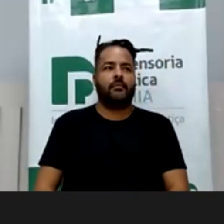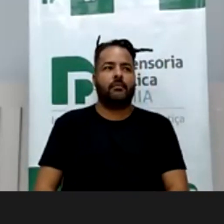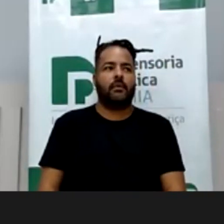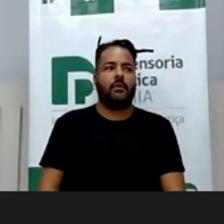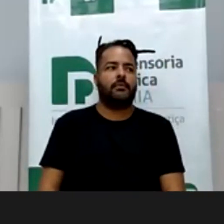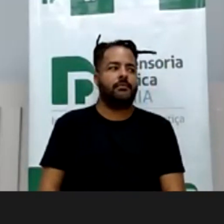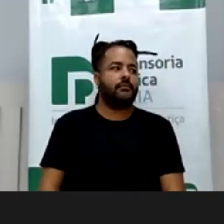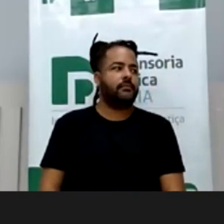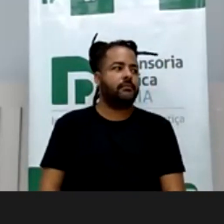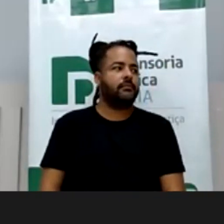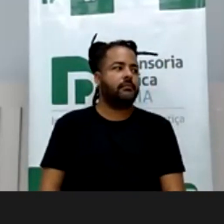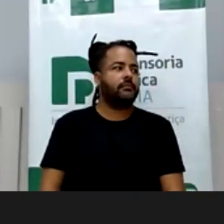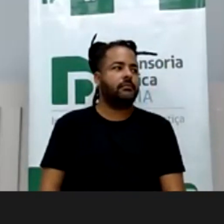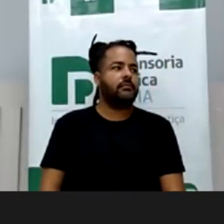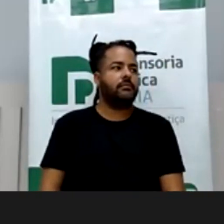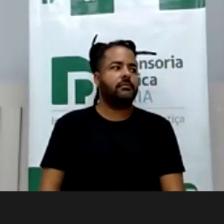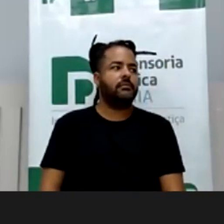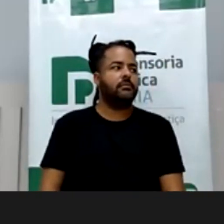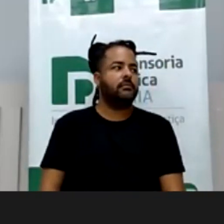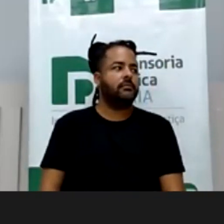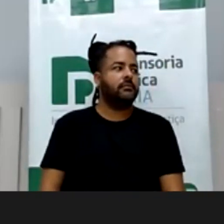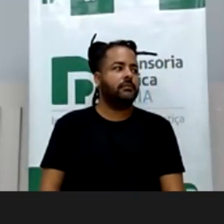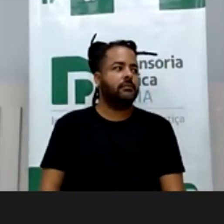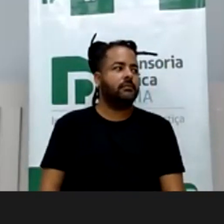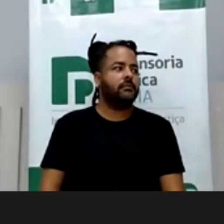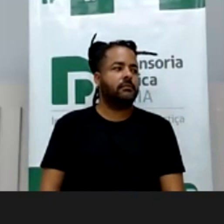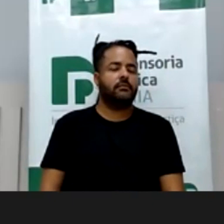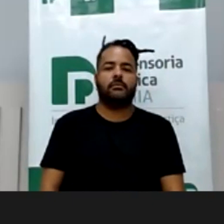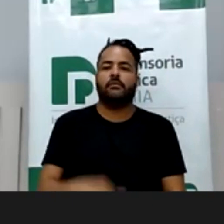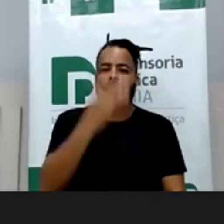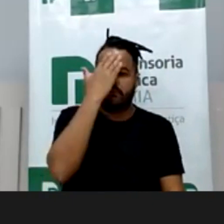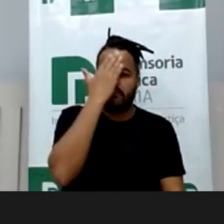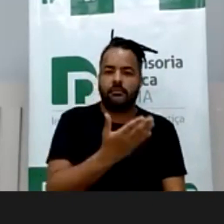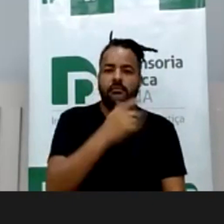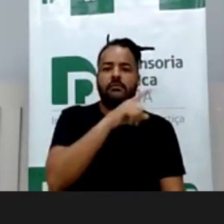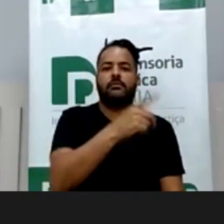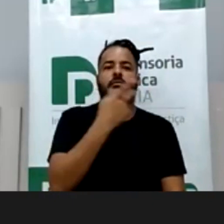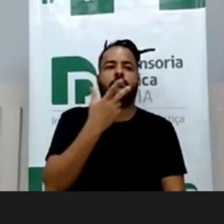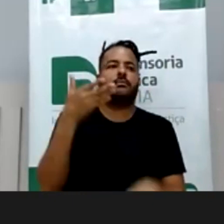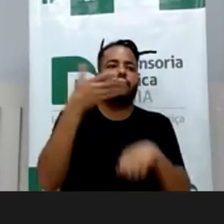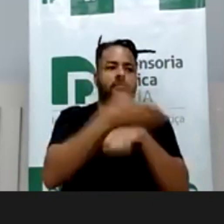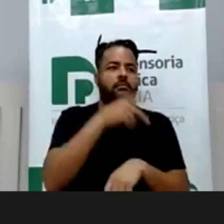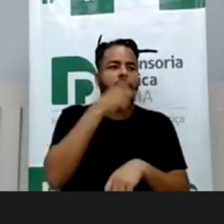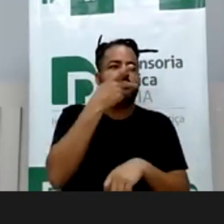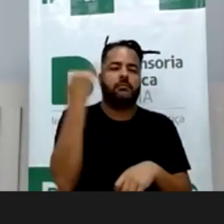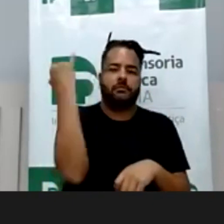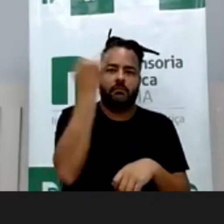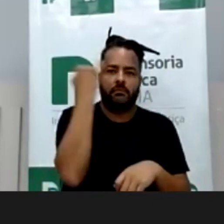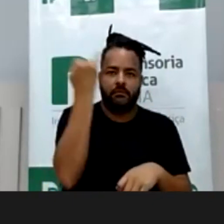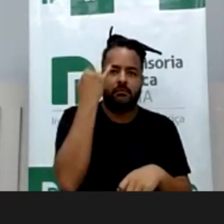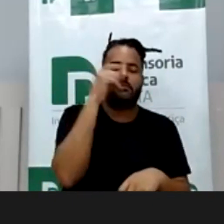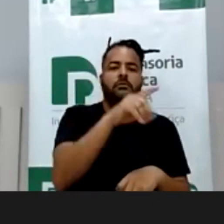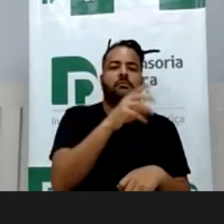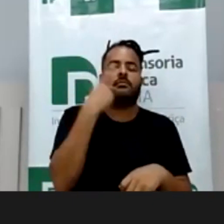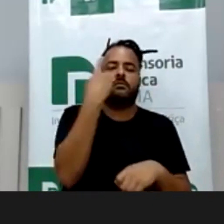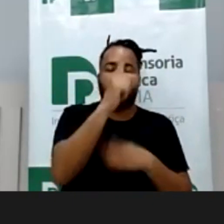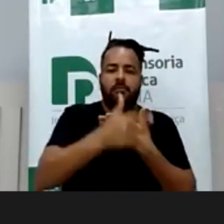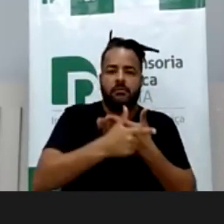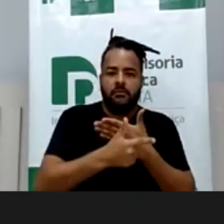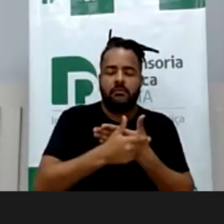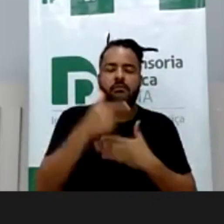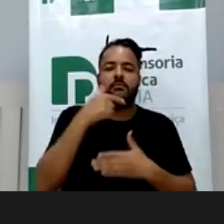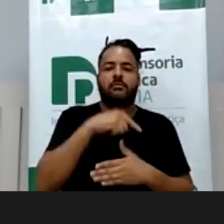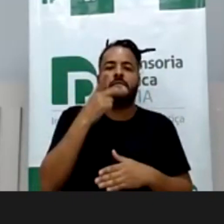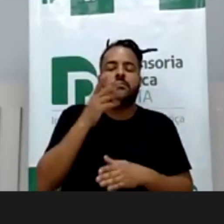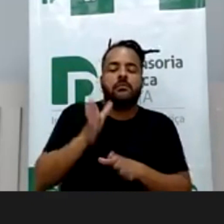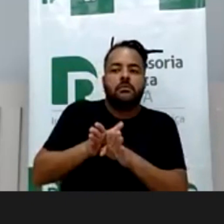Obrigada, conselheiro. Eu agradeço sua participação, que é muito importante. O papel do Conselho Tutelar